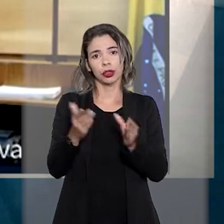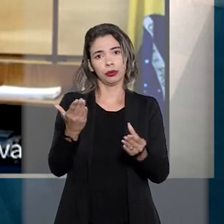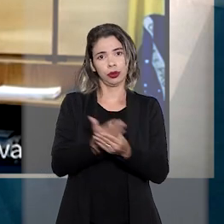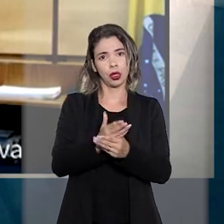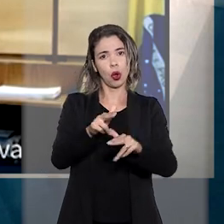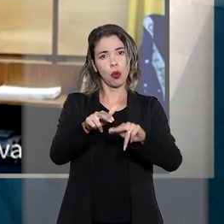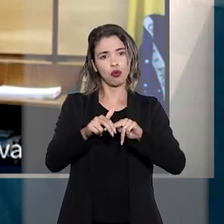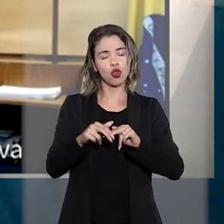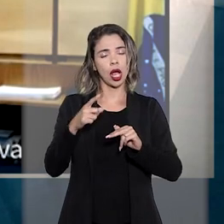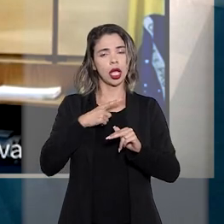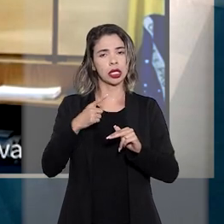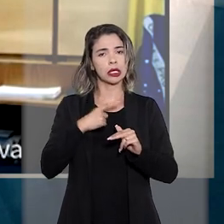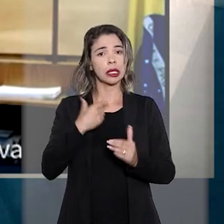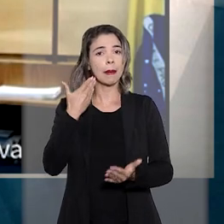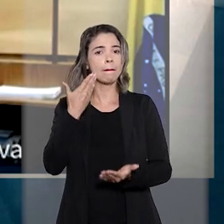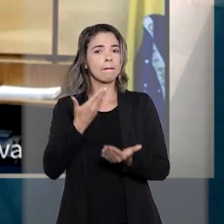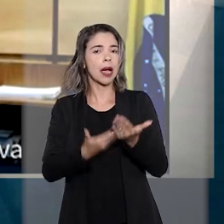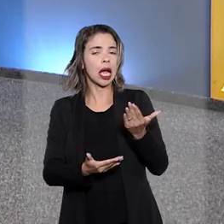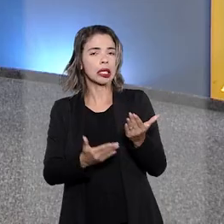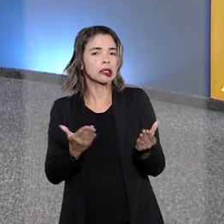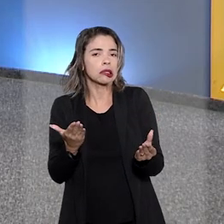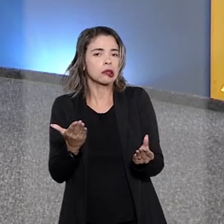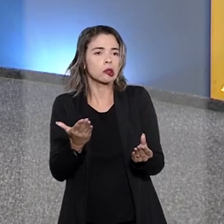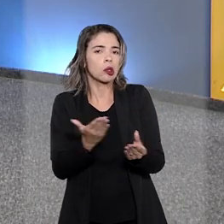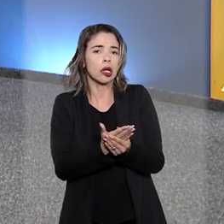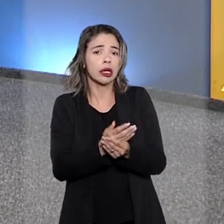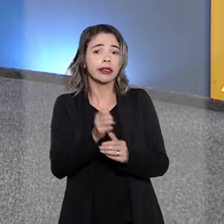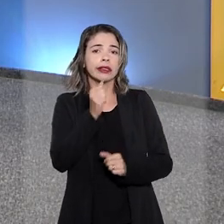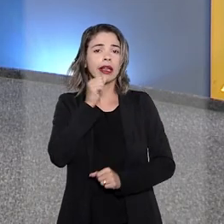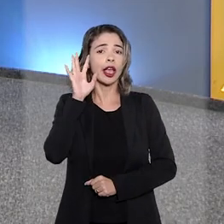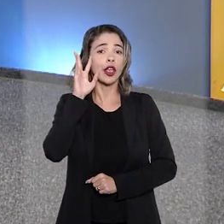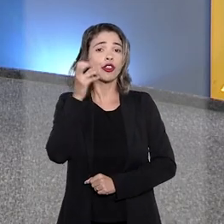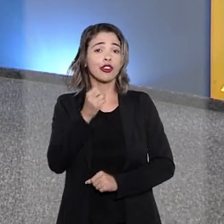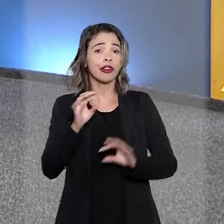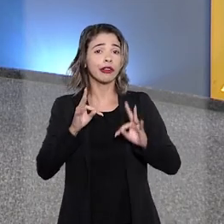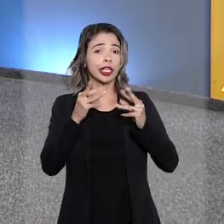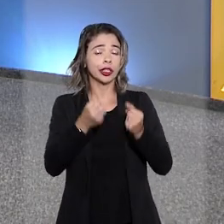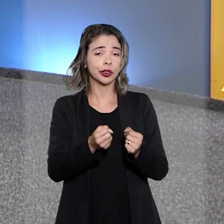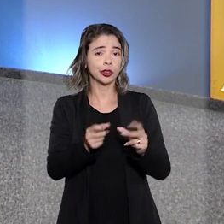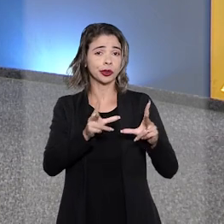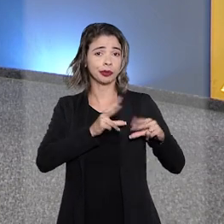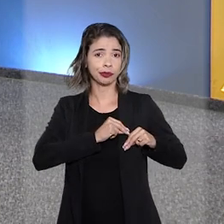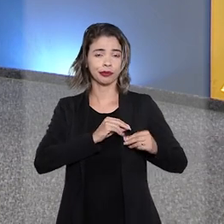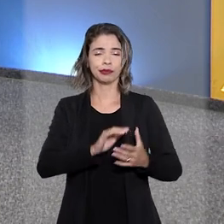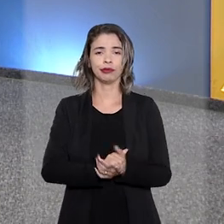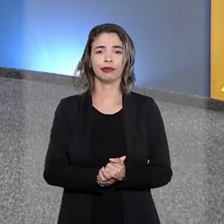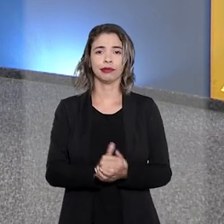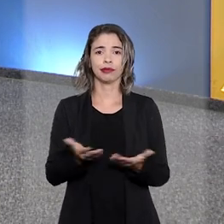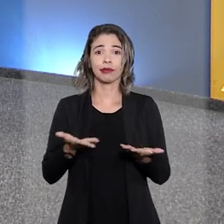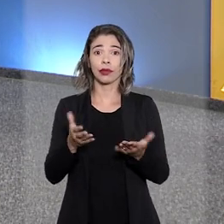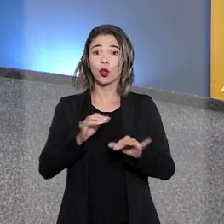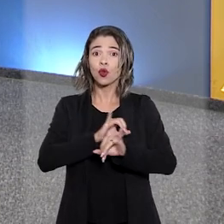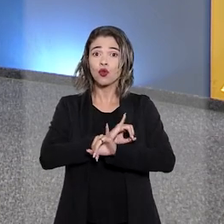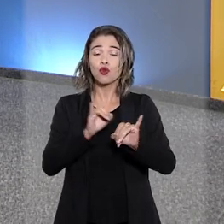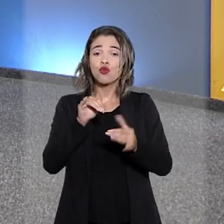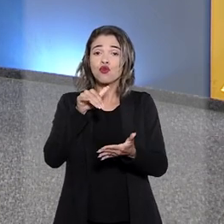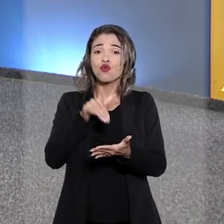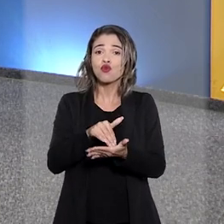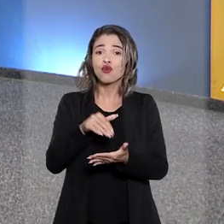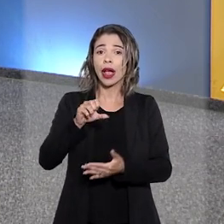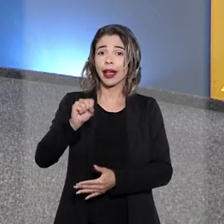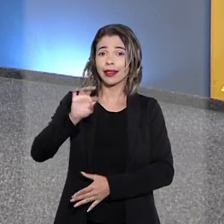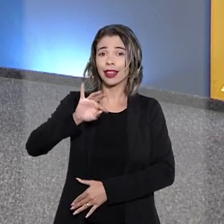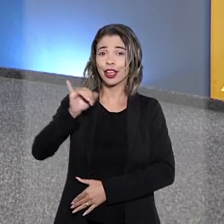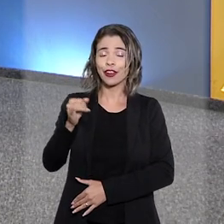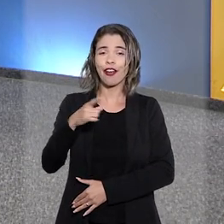extinção da ação sem resolução de mérito. E agora, uma última notícia. O STJ passou a oferecer